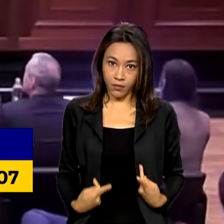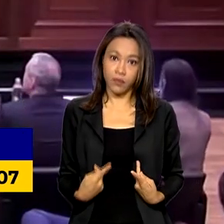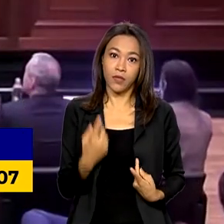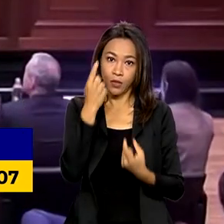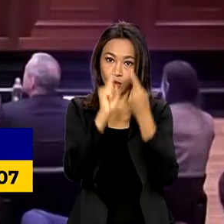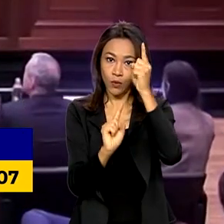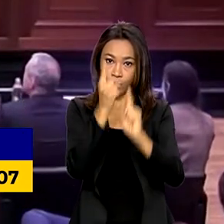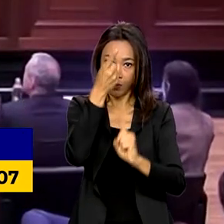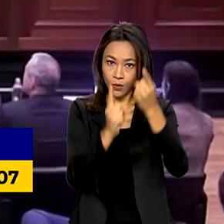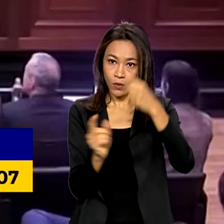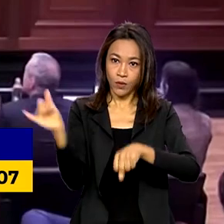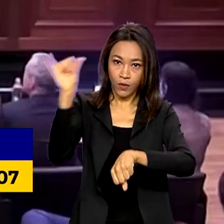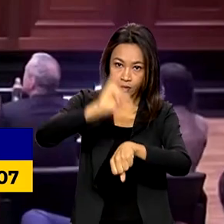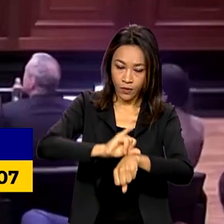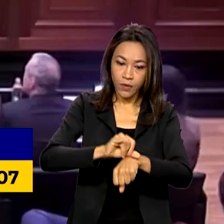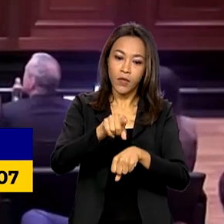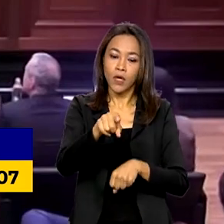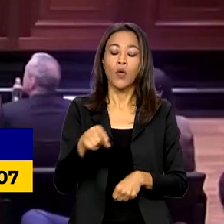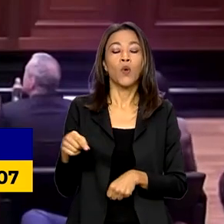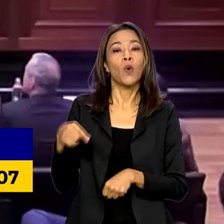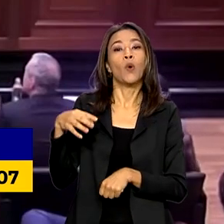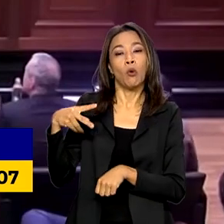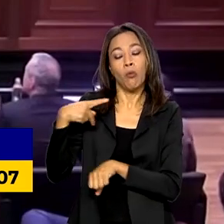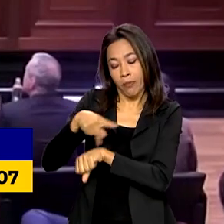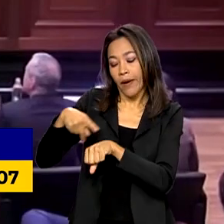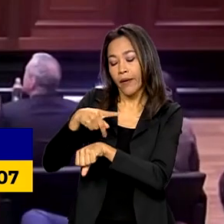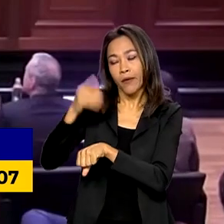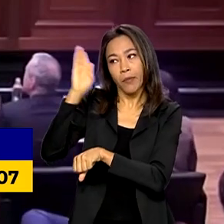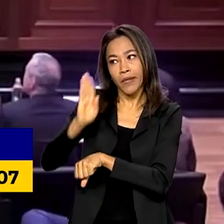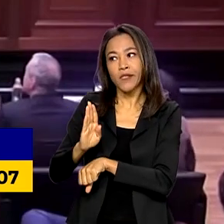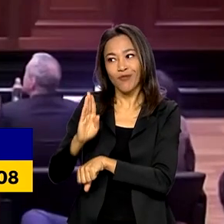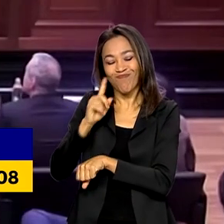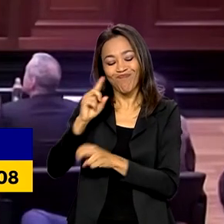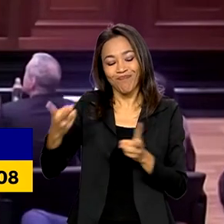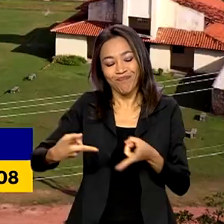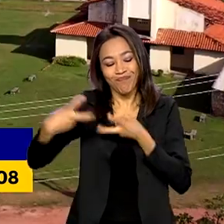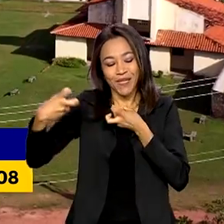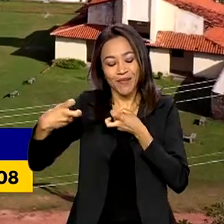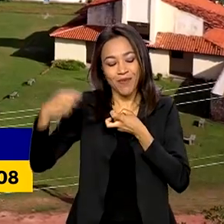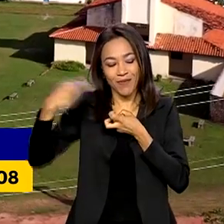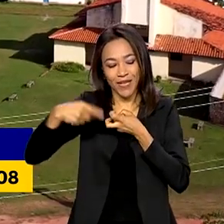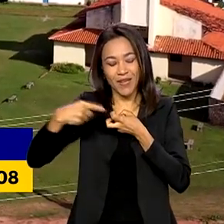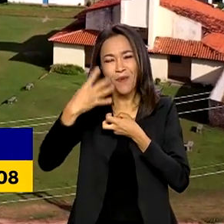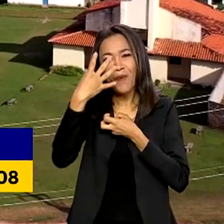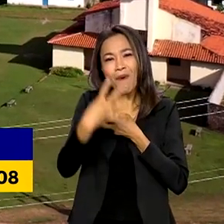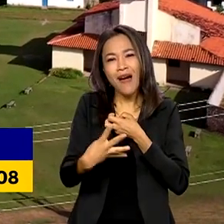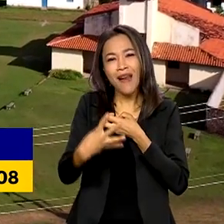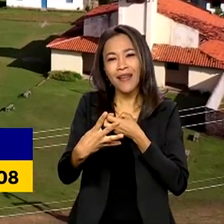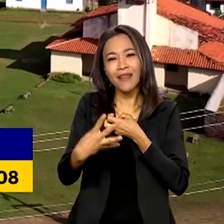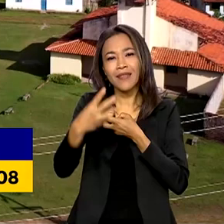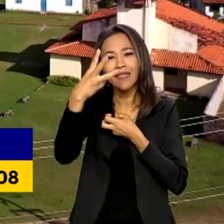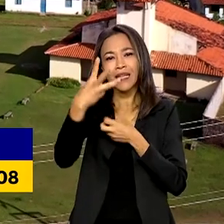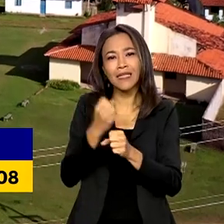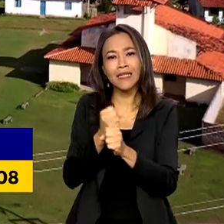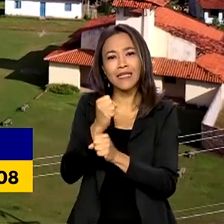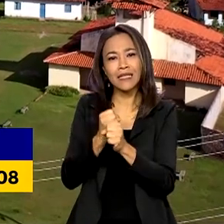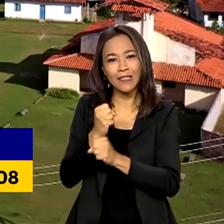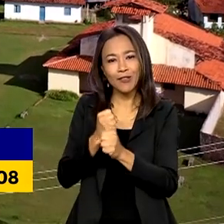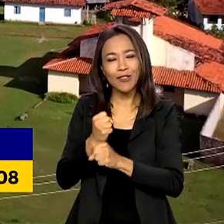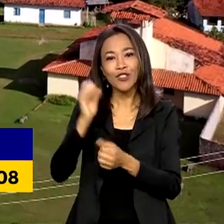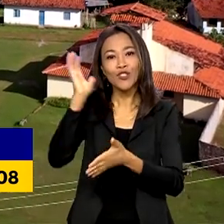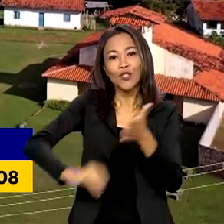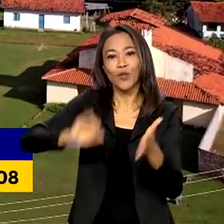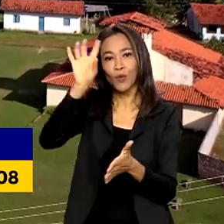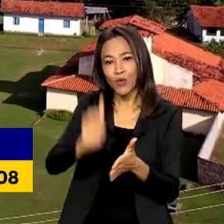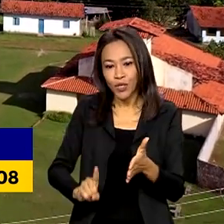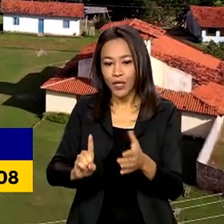o Estado brasileiro reconheceu que violou, há 43 anos, os direitos de propriedade e de proteção das